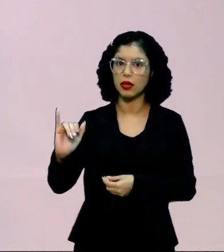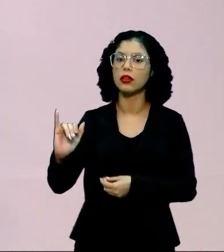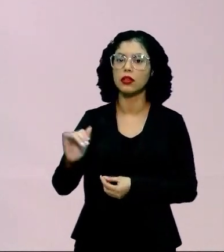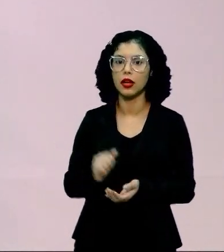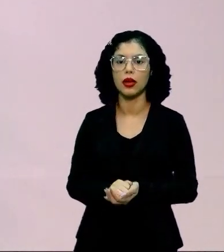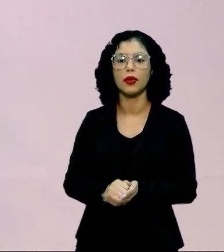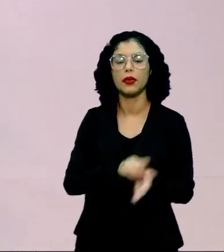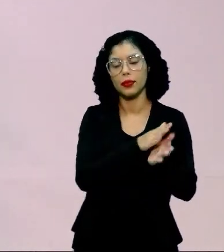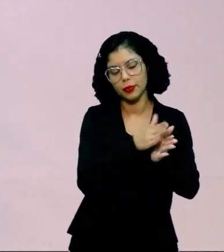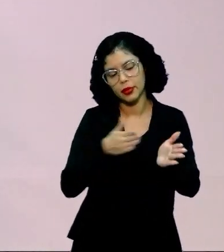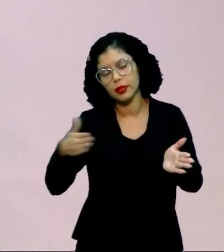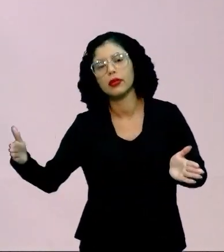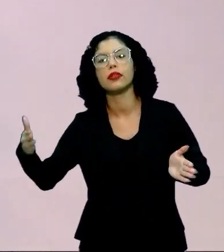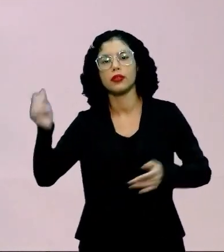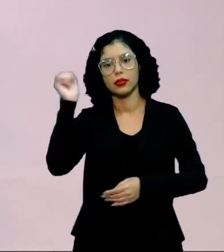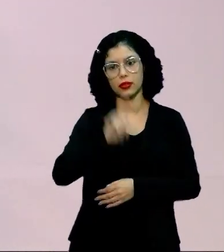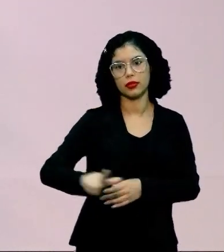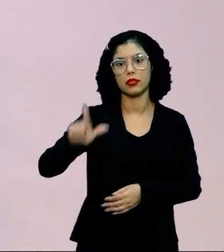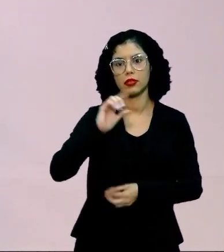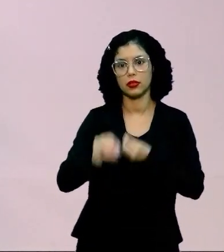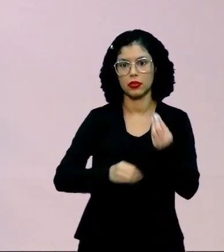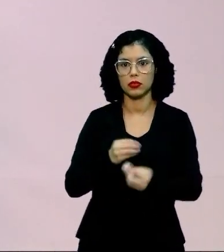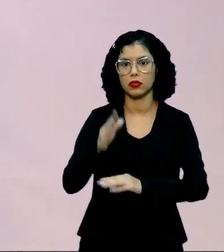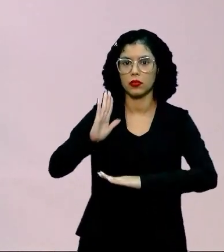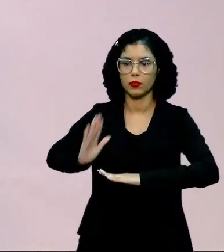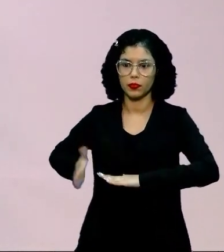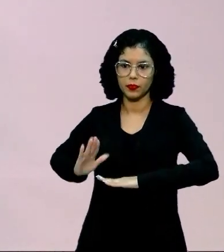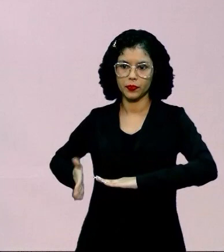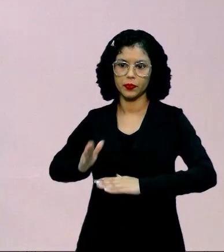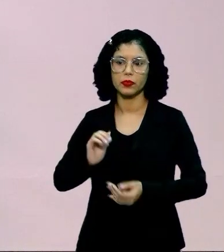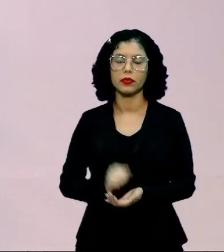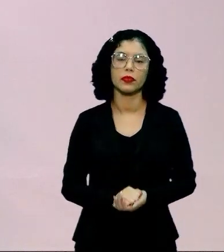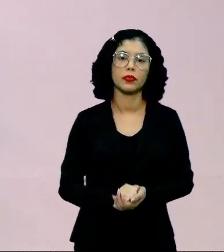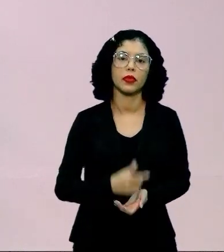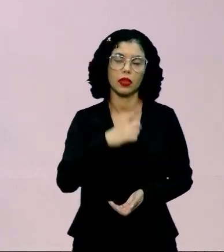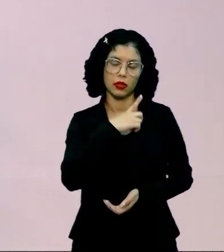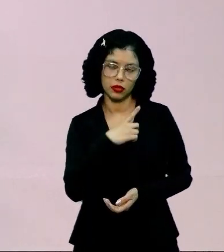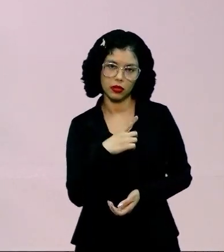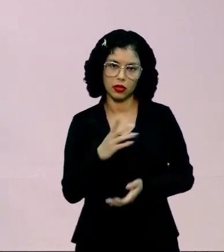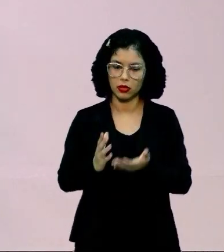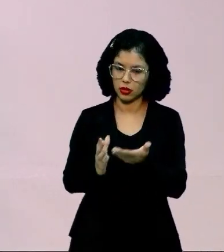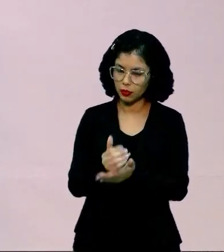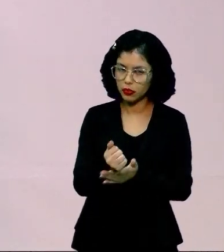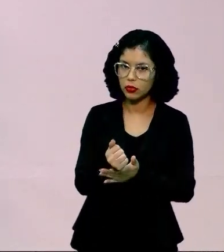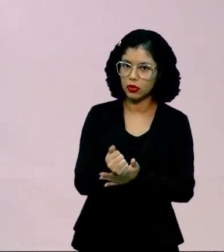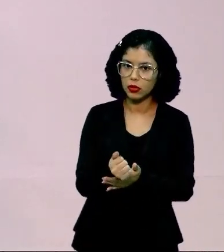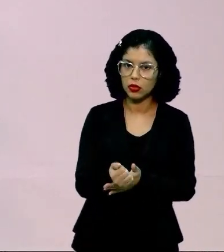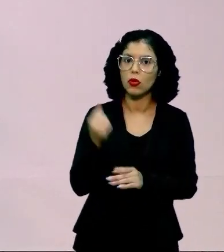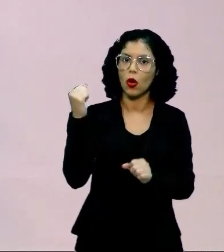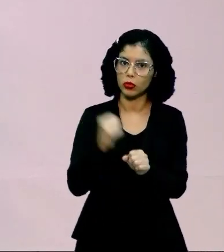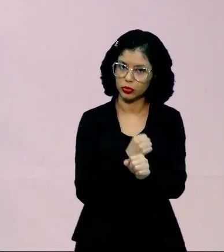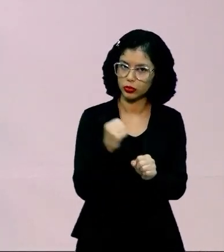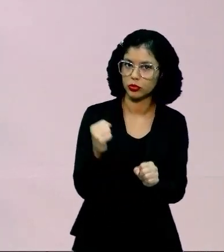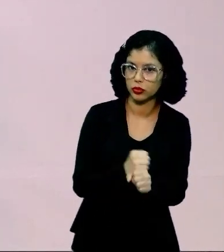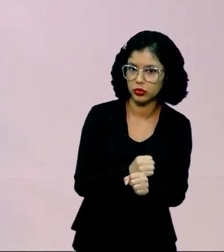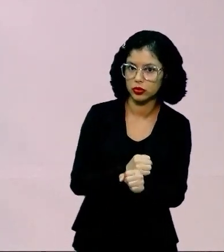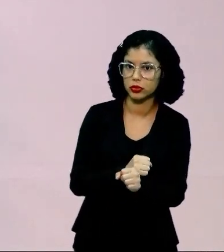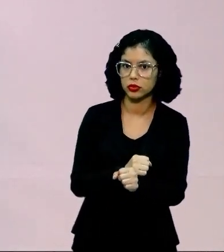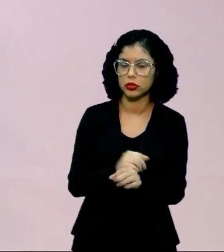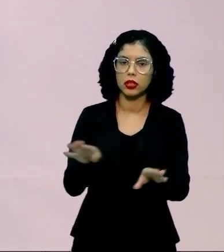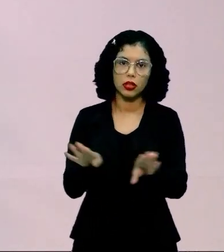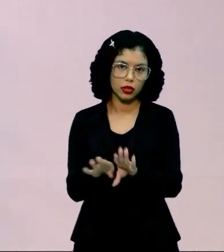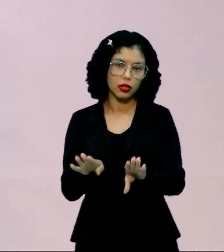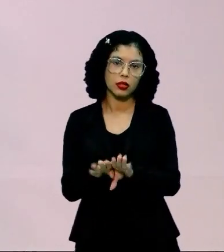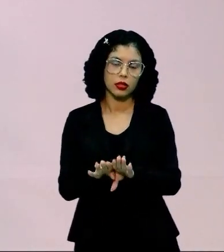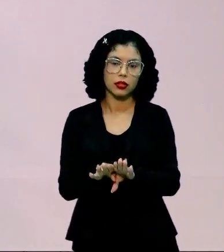período literário que vamos conhecer como modernismo. Havia essa busca de uma construção de uma identidade